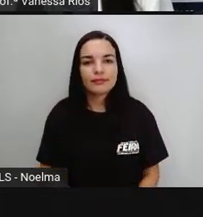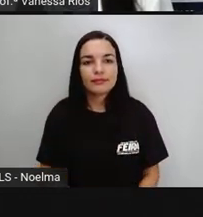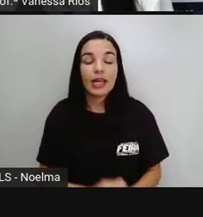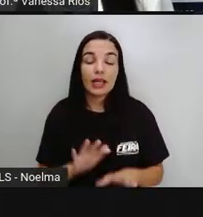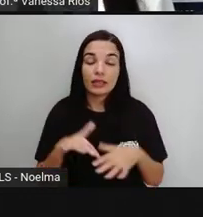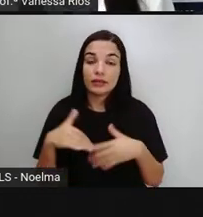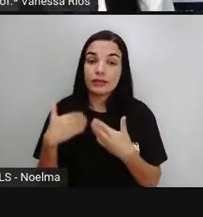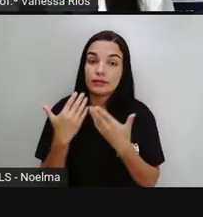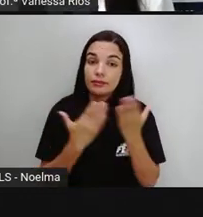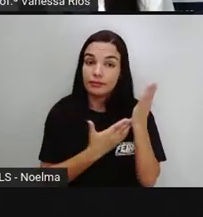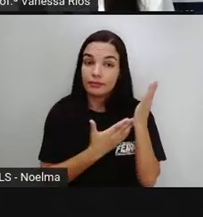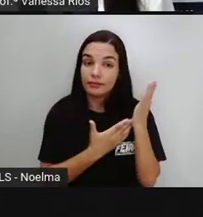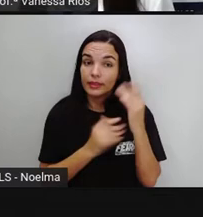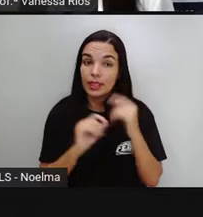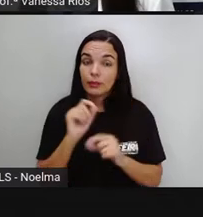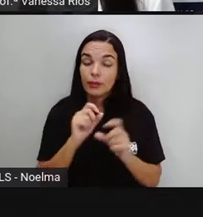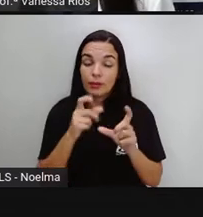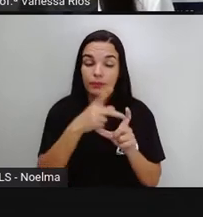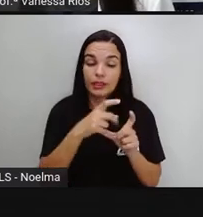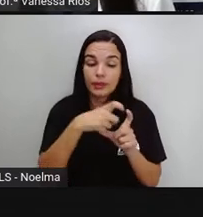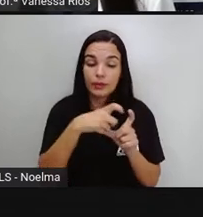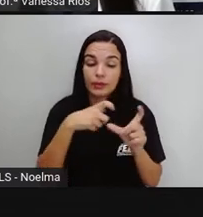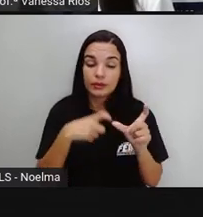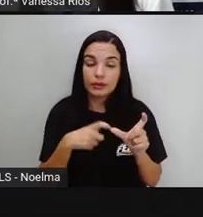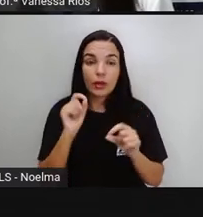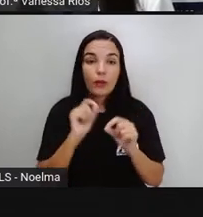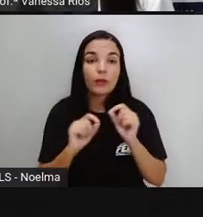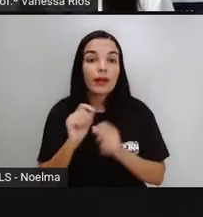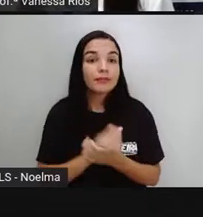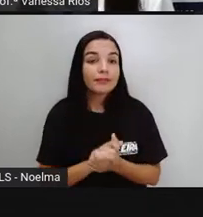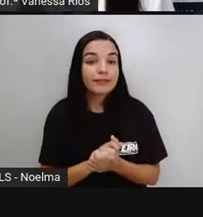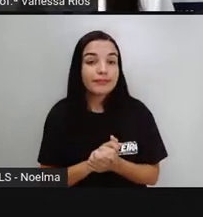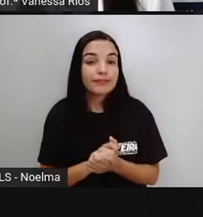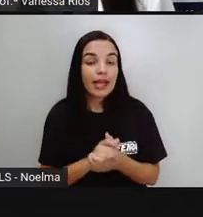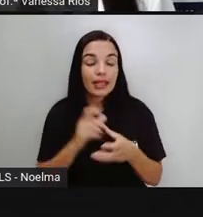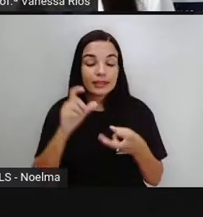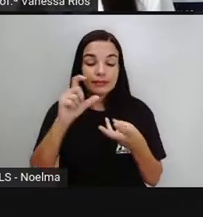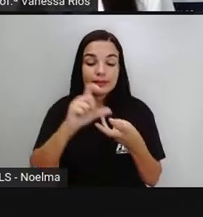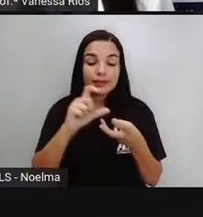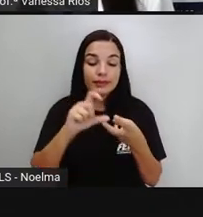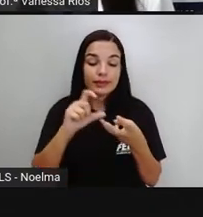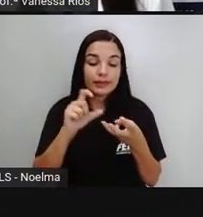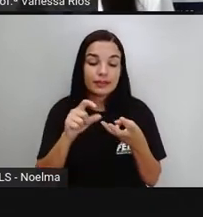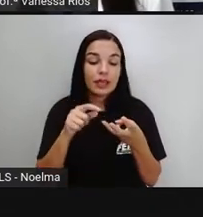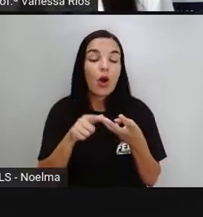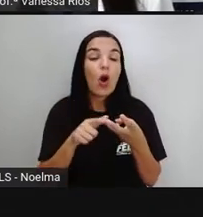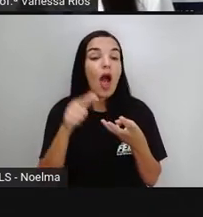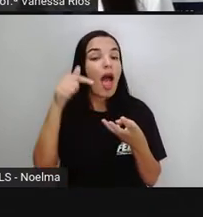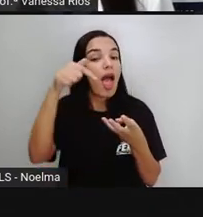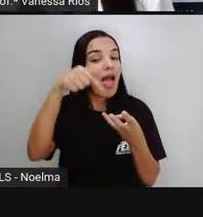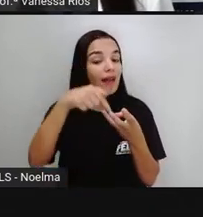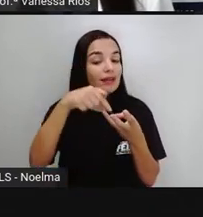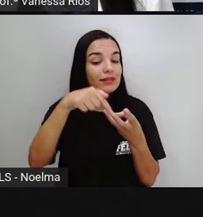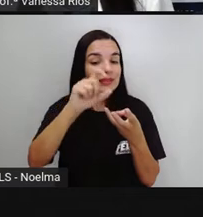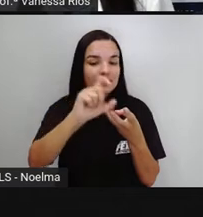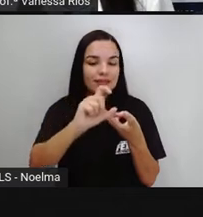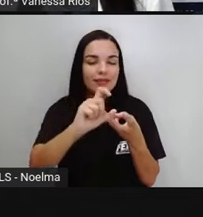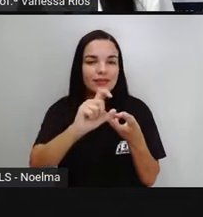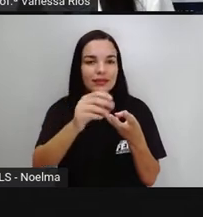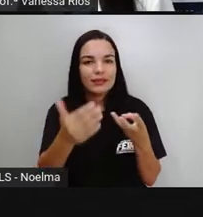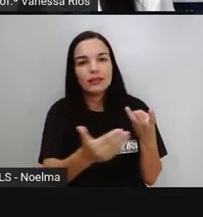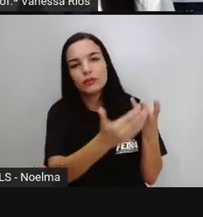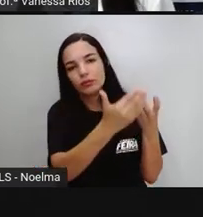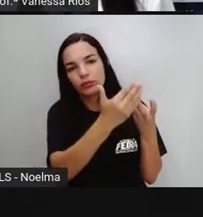Já no caso das paroxítonas, a sílaba tônica é a penúltima e os exemplos aí, útil, tórax e